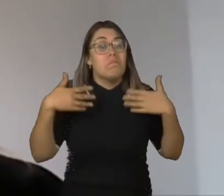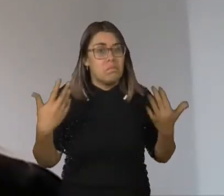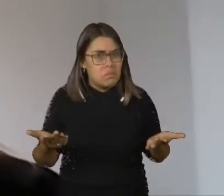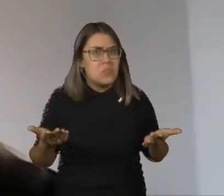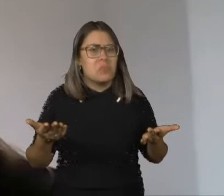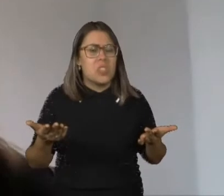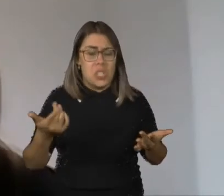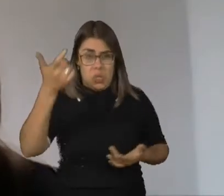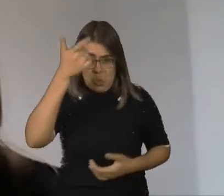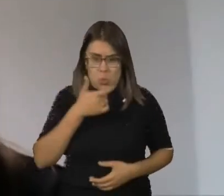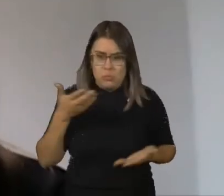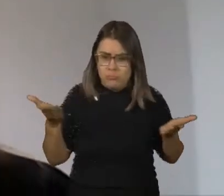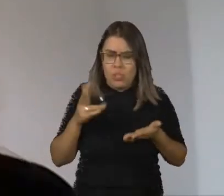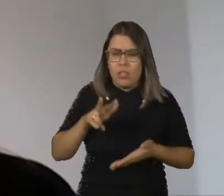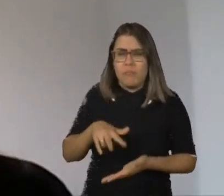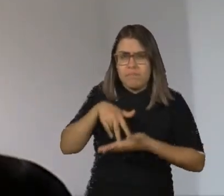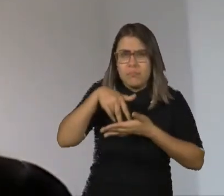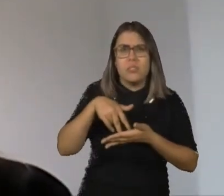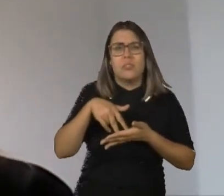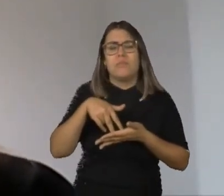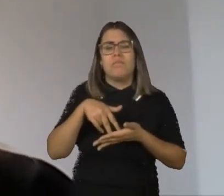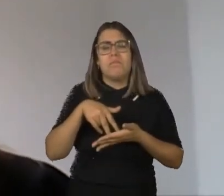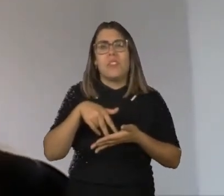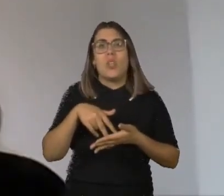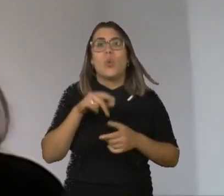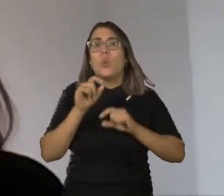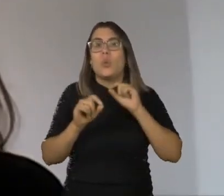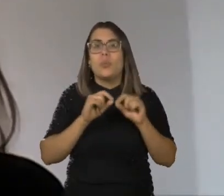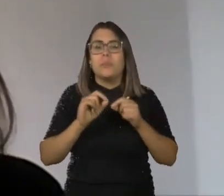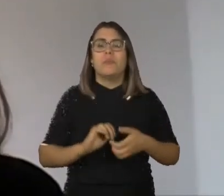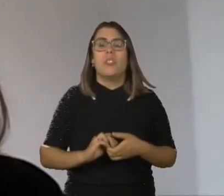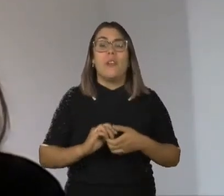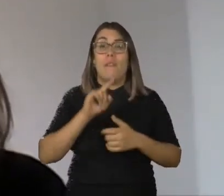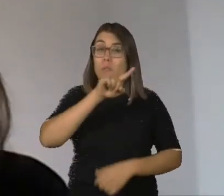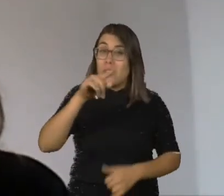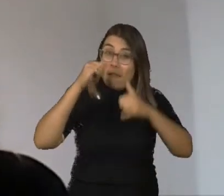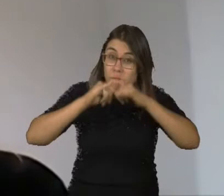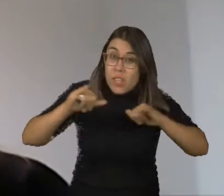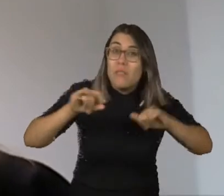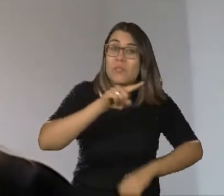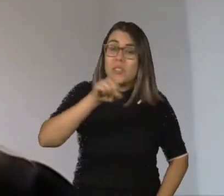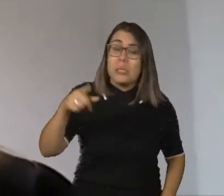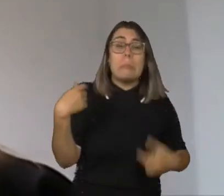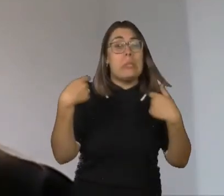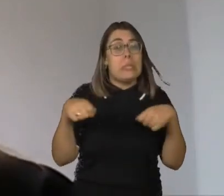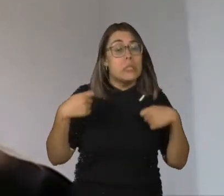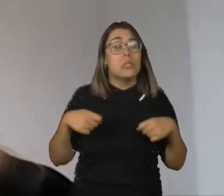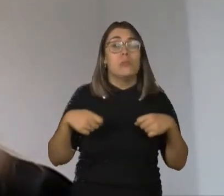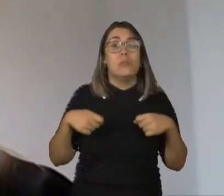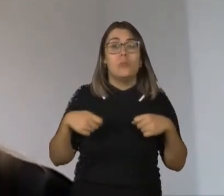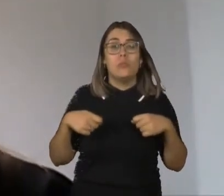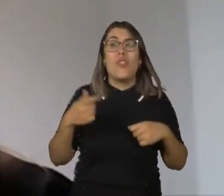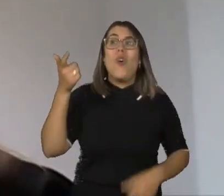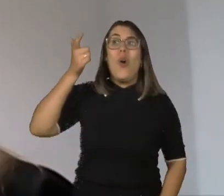o que hoje nós estamos propondo aqui é fazer um alerta. Fazer um alerta de que nós estamos repetindo